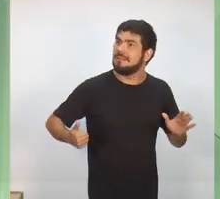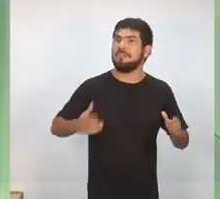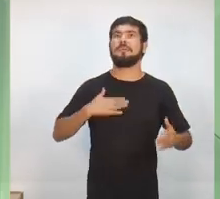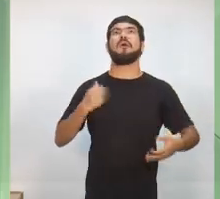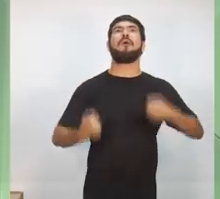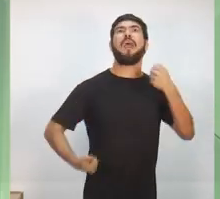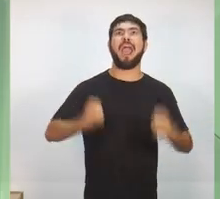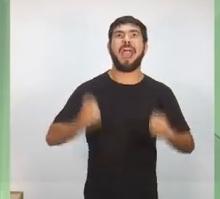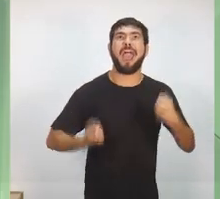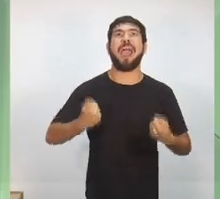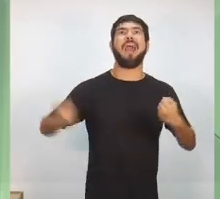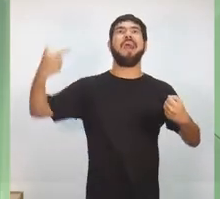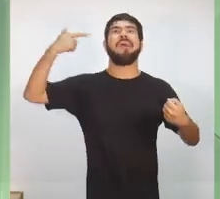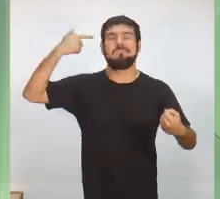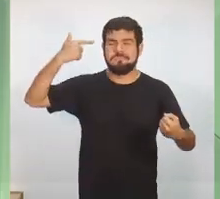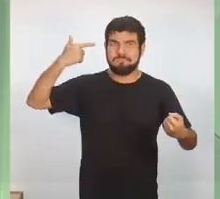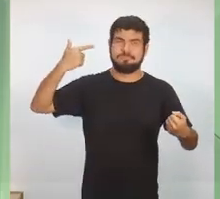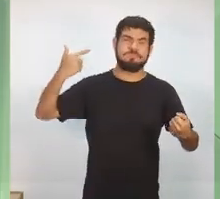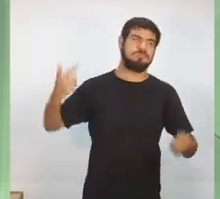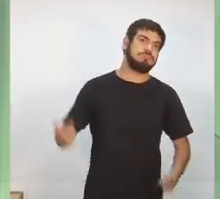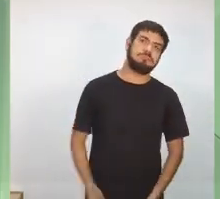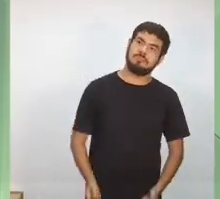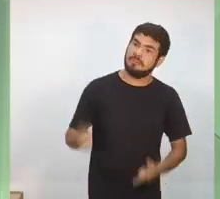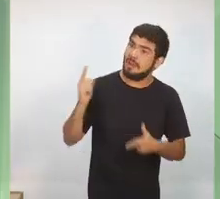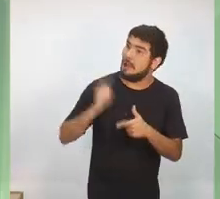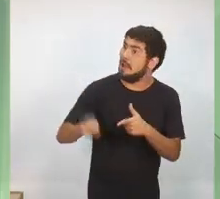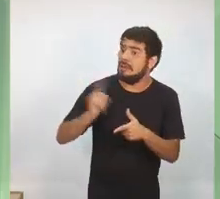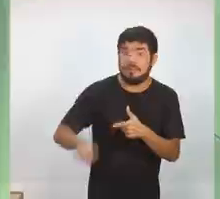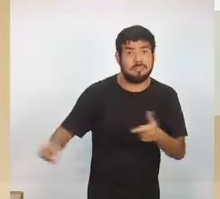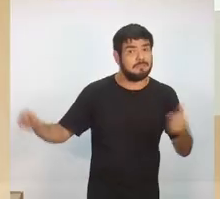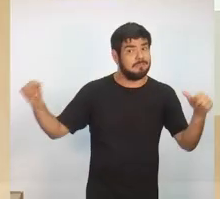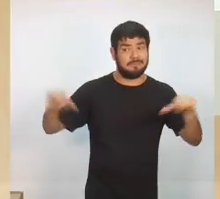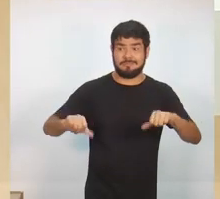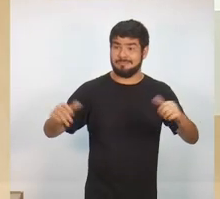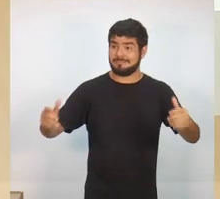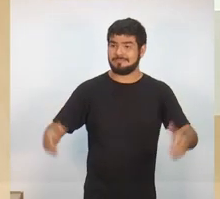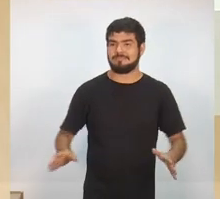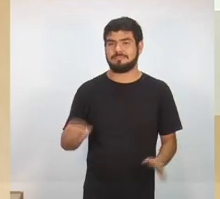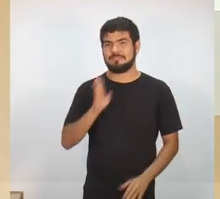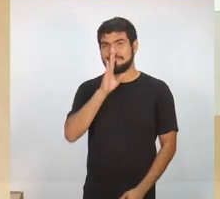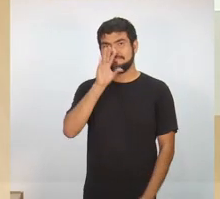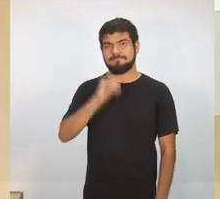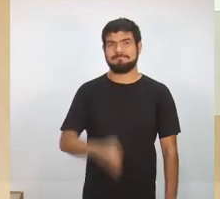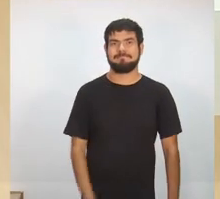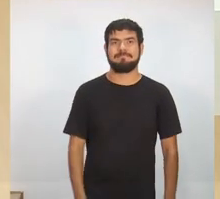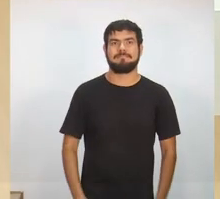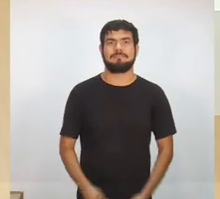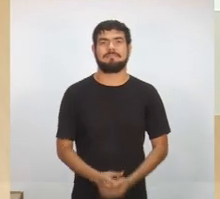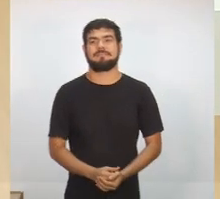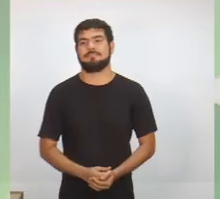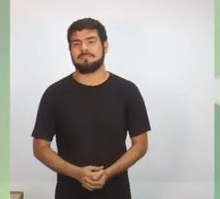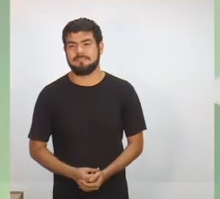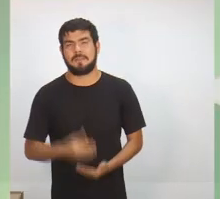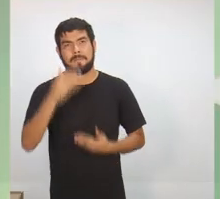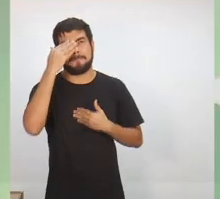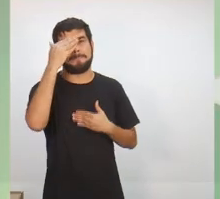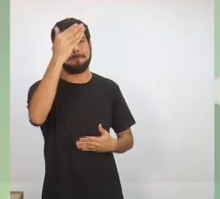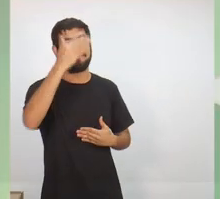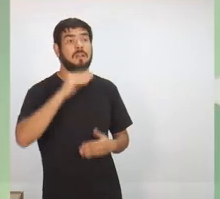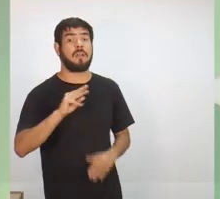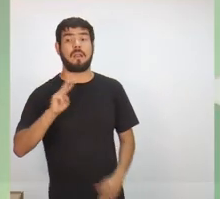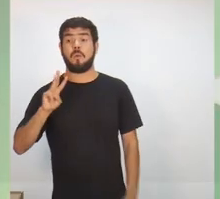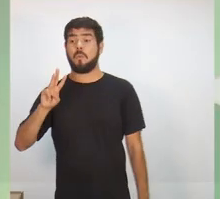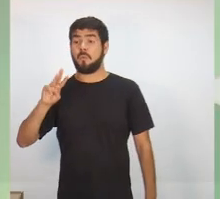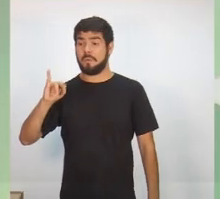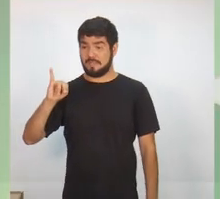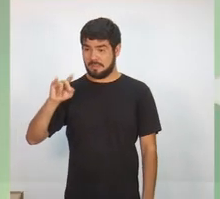carro, o bandido chega com a arma. Essa situação é uma situação muito... Ok, candidata, muito obrigada. O candidato Wilson Lima